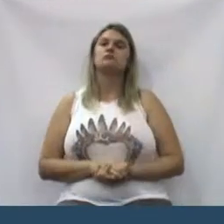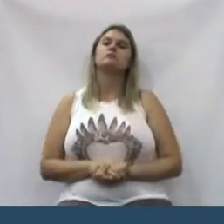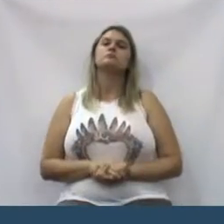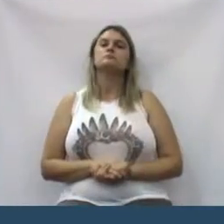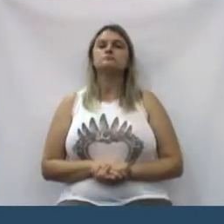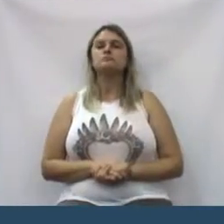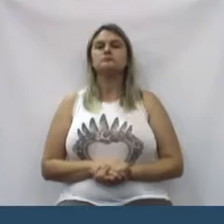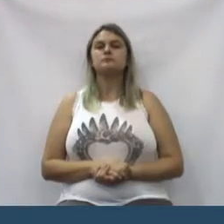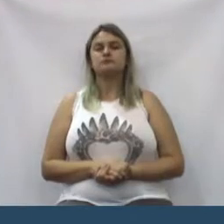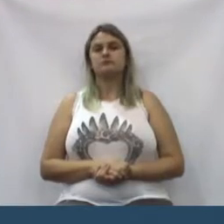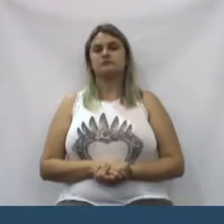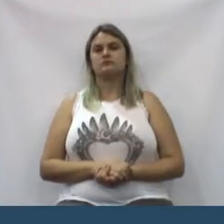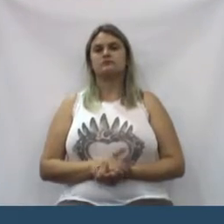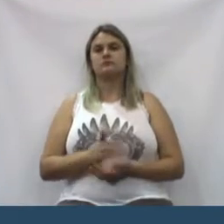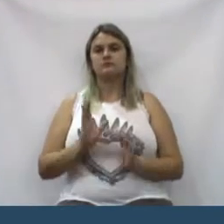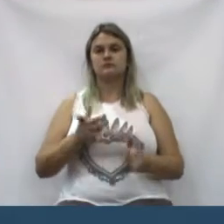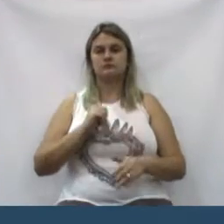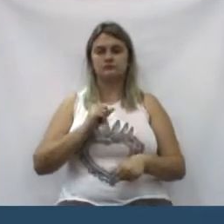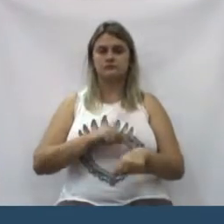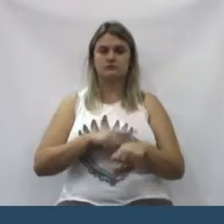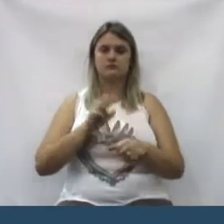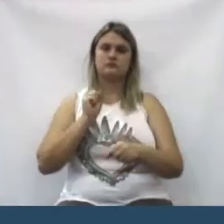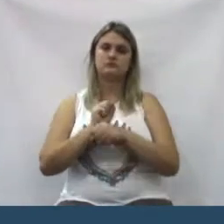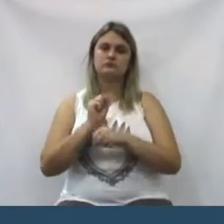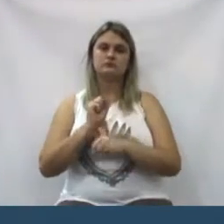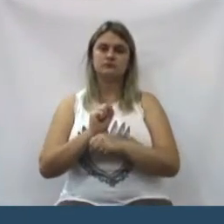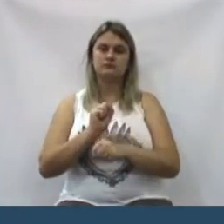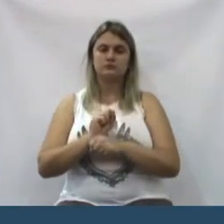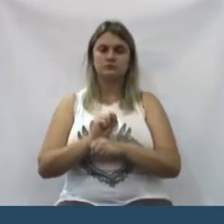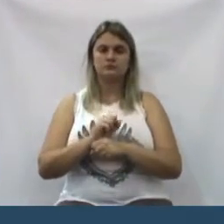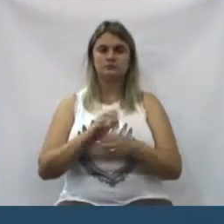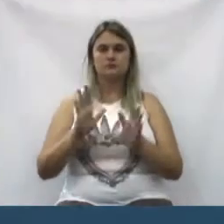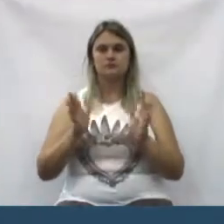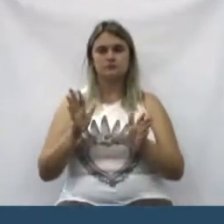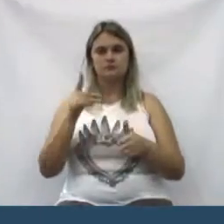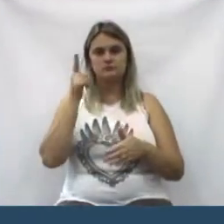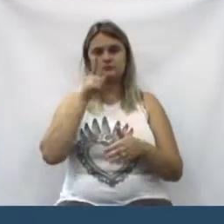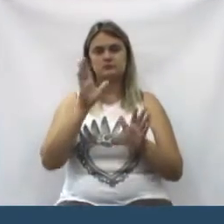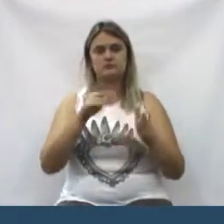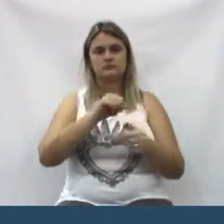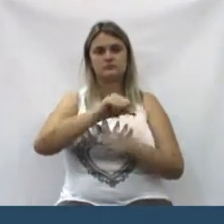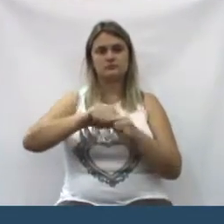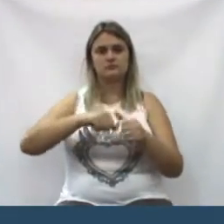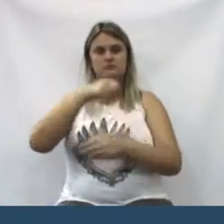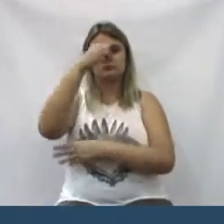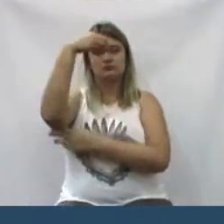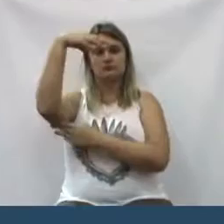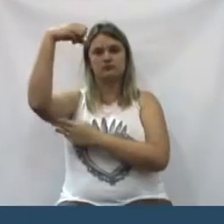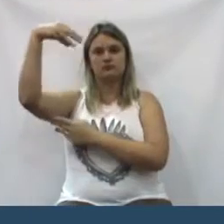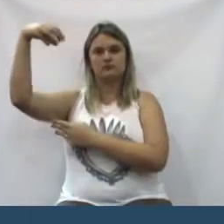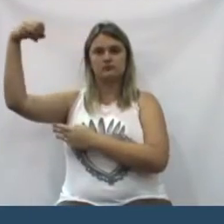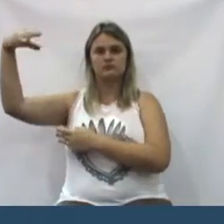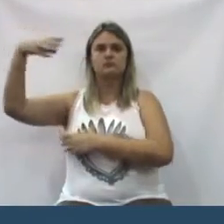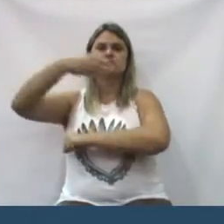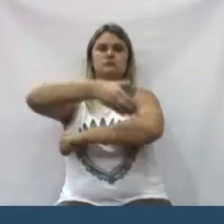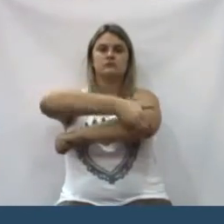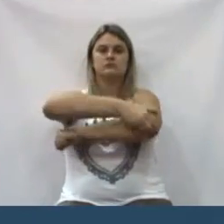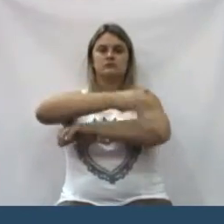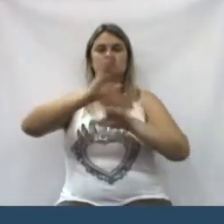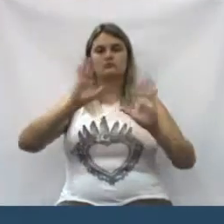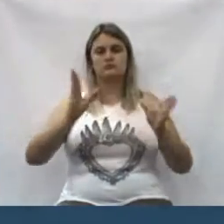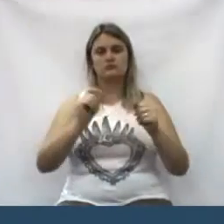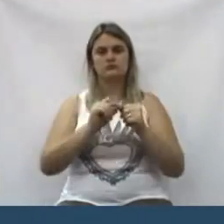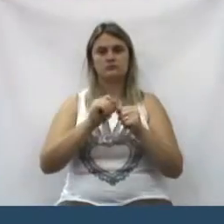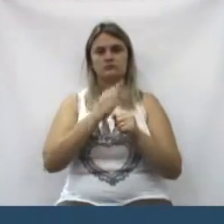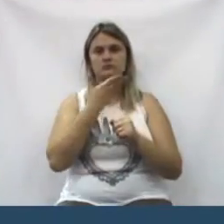a reformulação das praças que nós estamos aí há tanto tempo esperando, e já foram trocadas várias lâmpadas em algumas praças, em algumas melhorias,